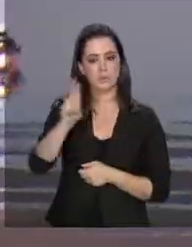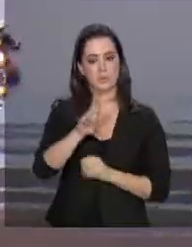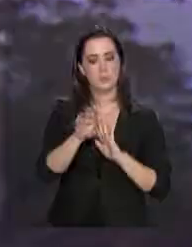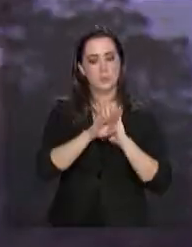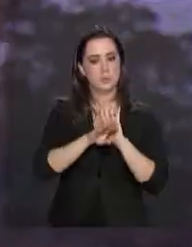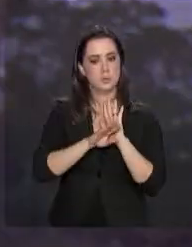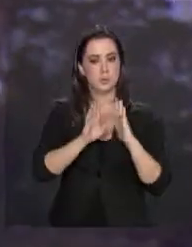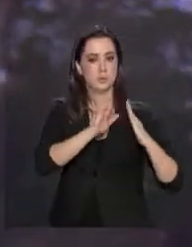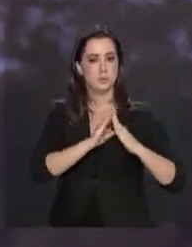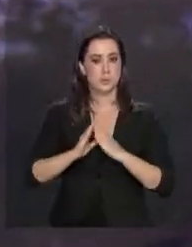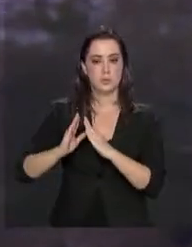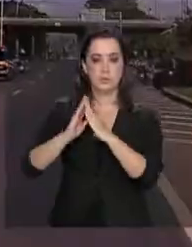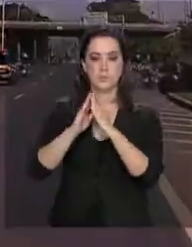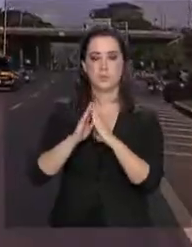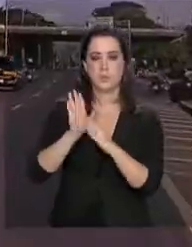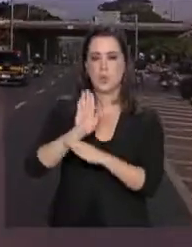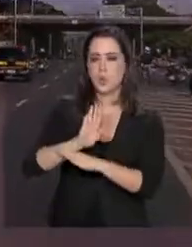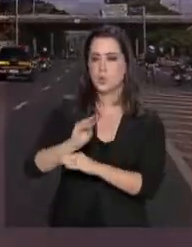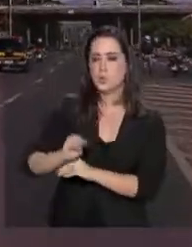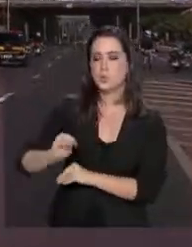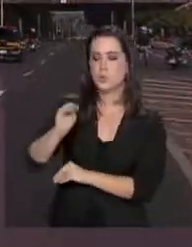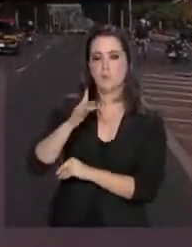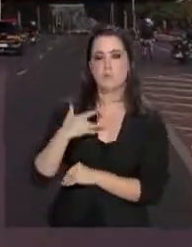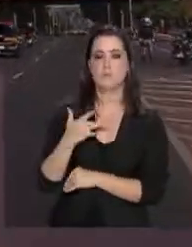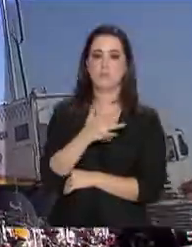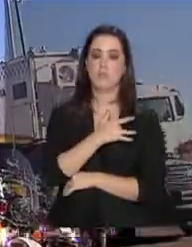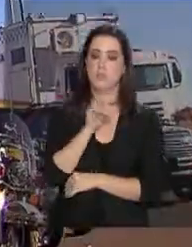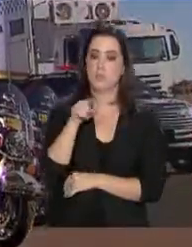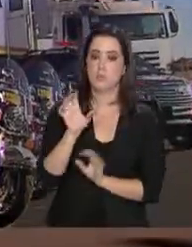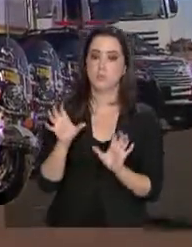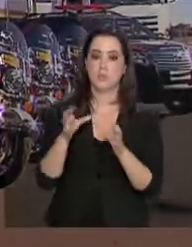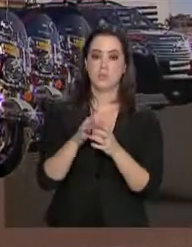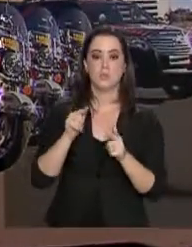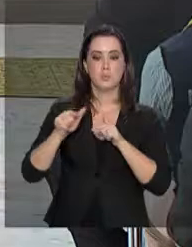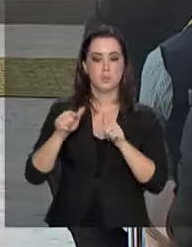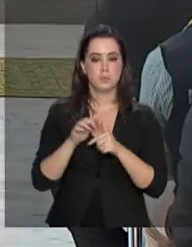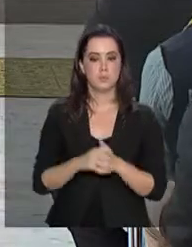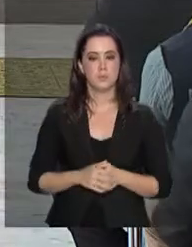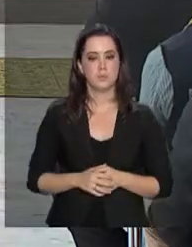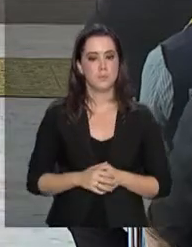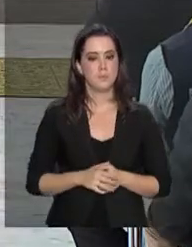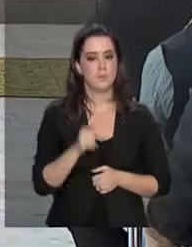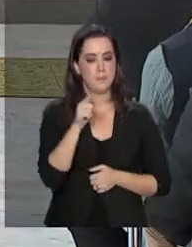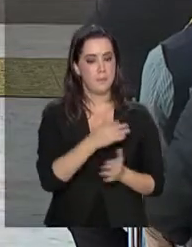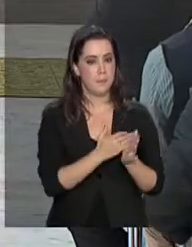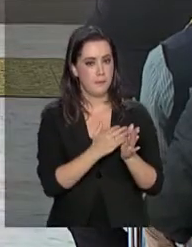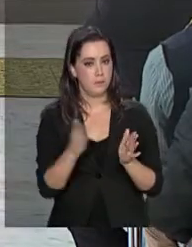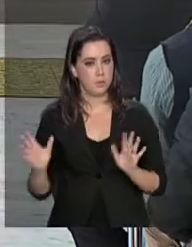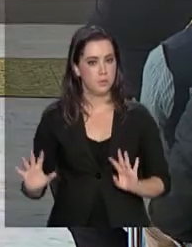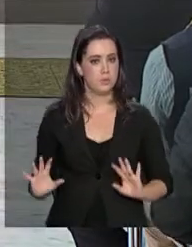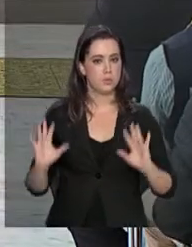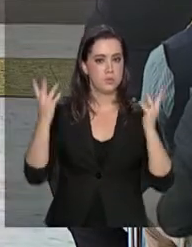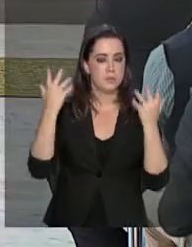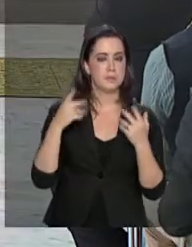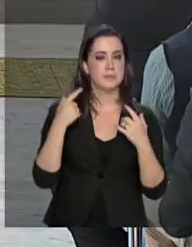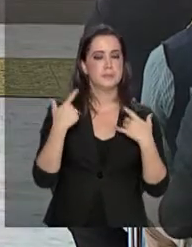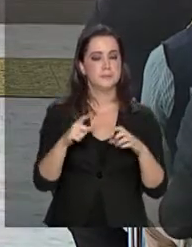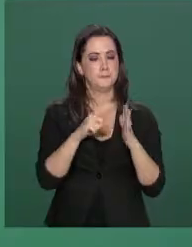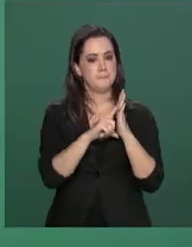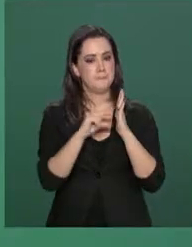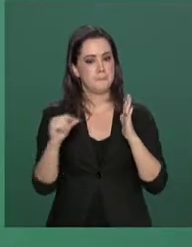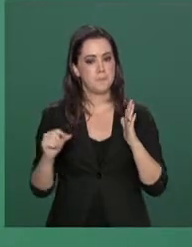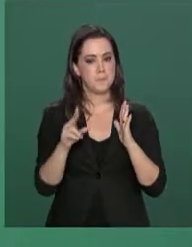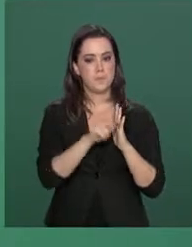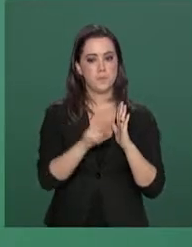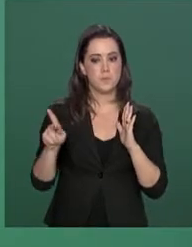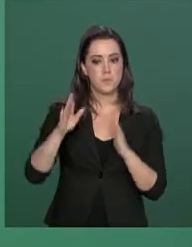programas habitacionais e de assistência de saúde para esses profissionais. Ainda durante a solenidade no Palácio do Planalto,